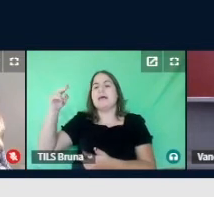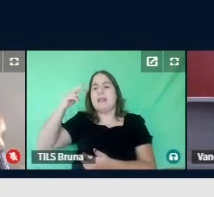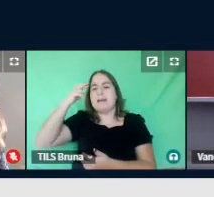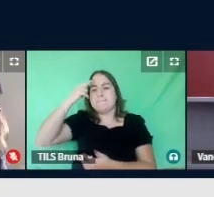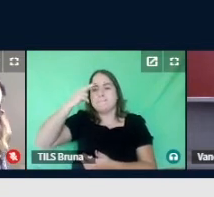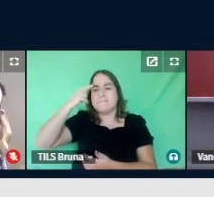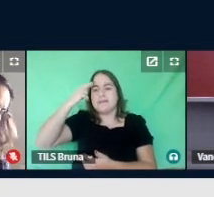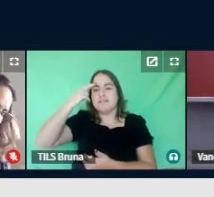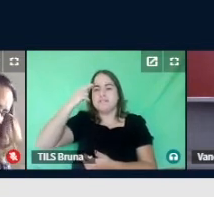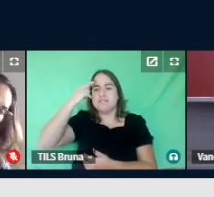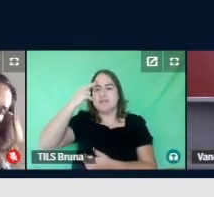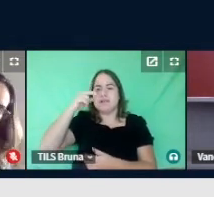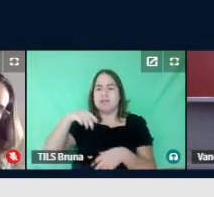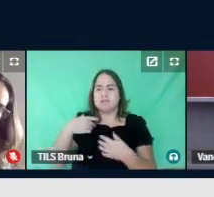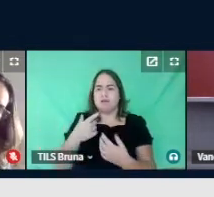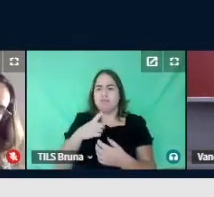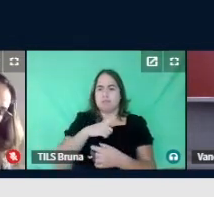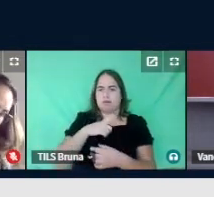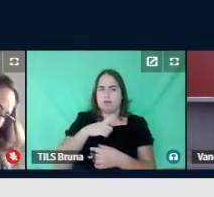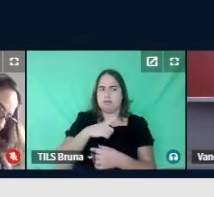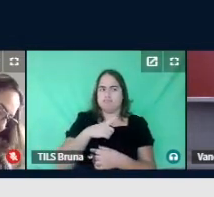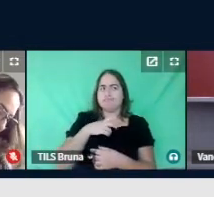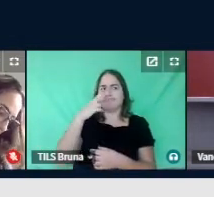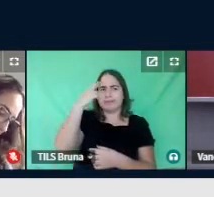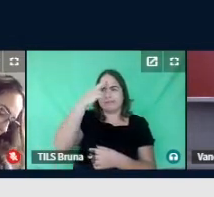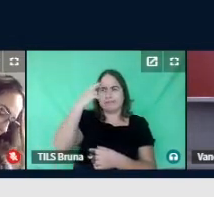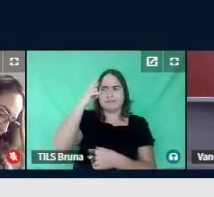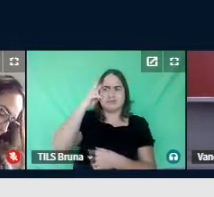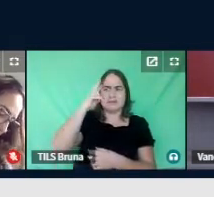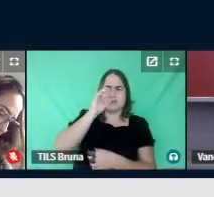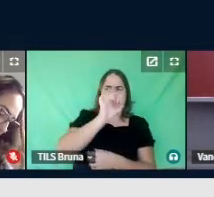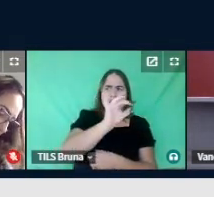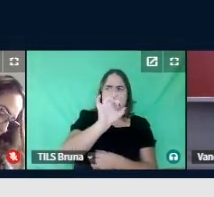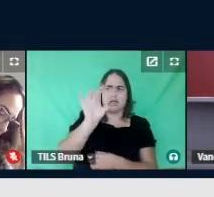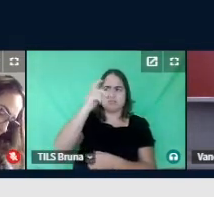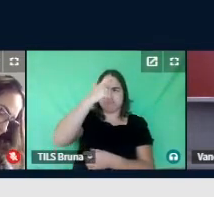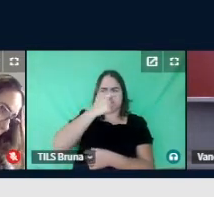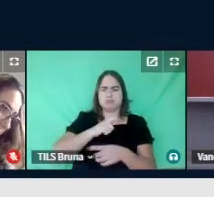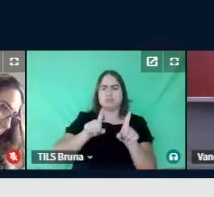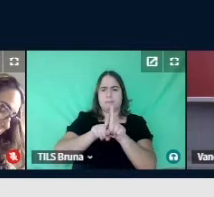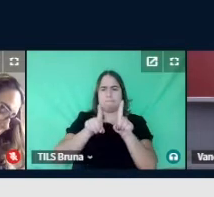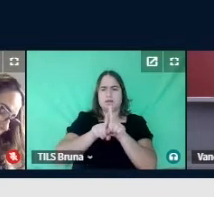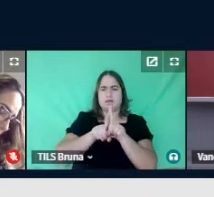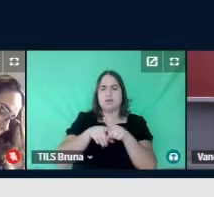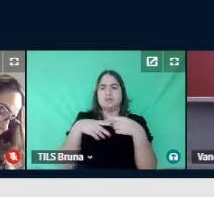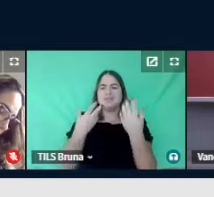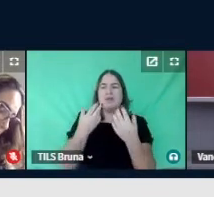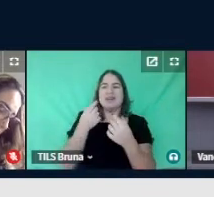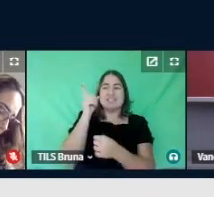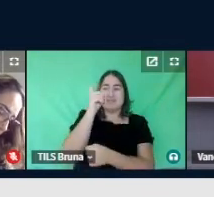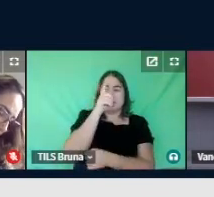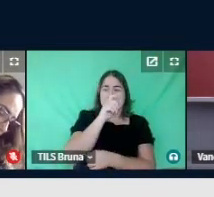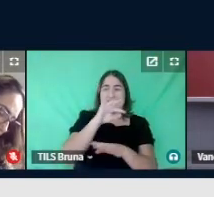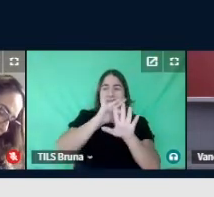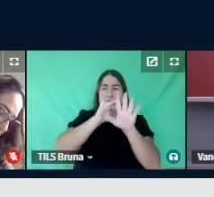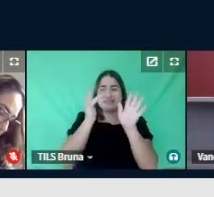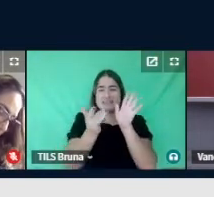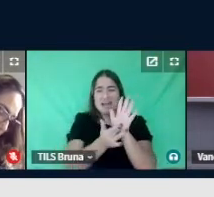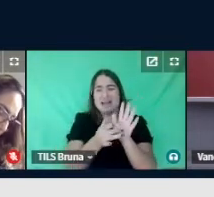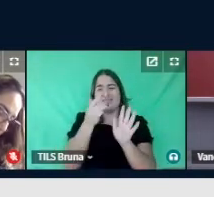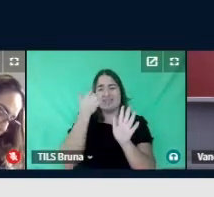e aos outros, né? A teoria da mente acarreta numa dificuldade de entender metáforas, metonímias,